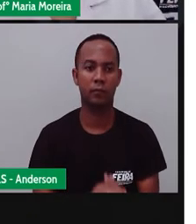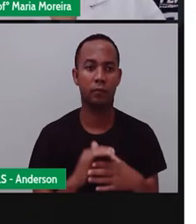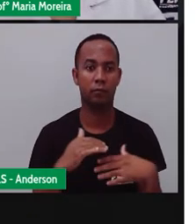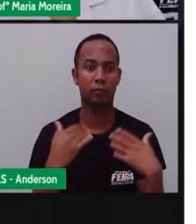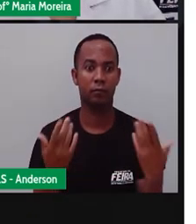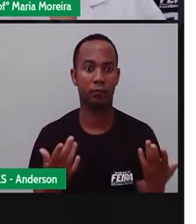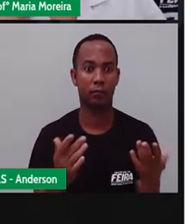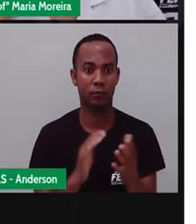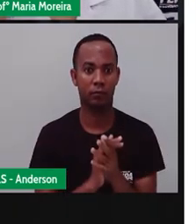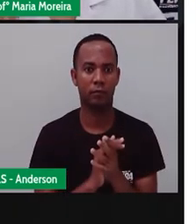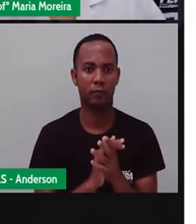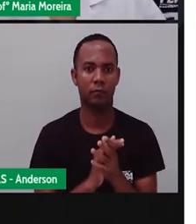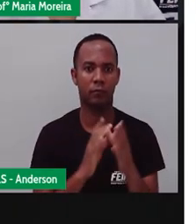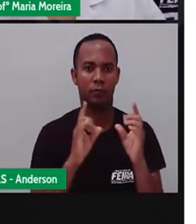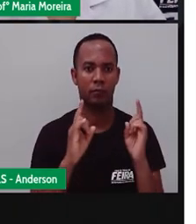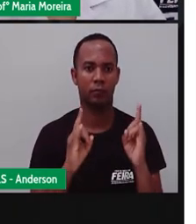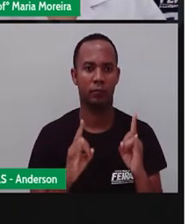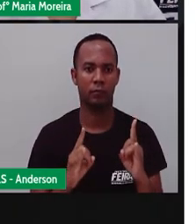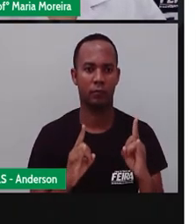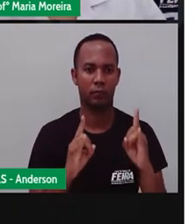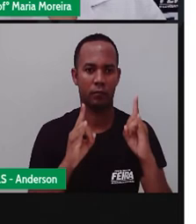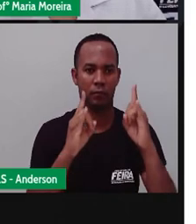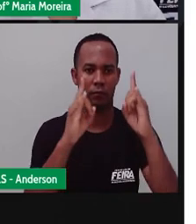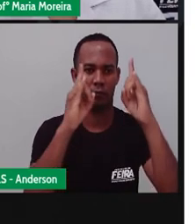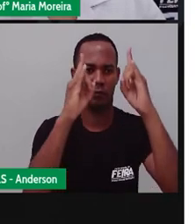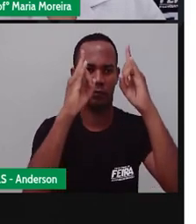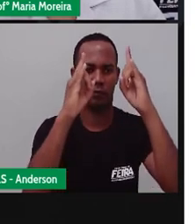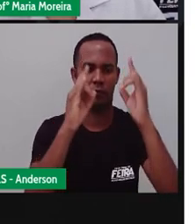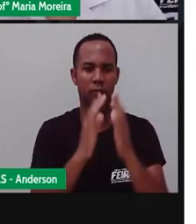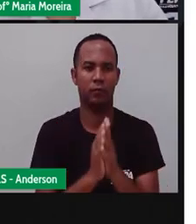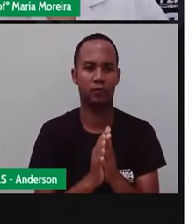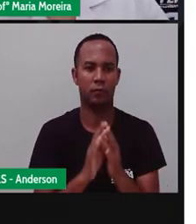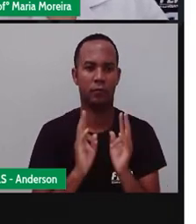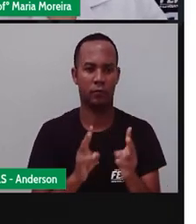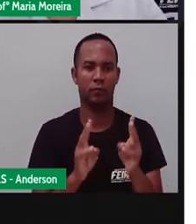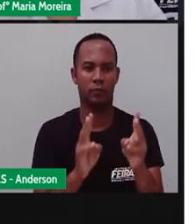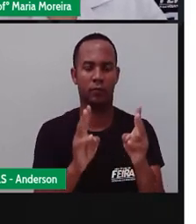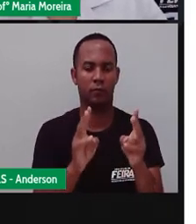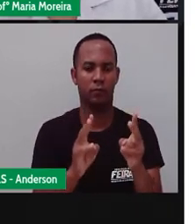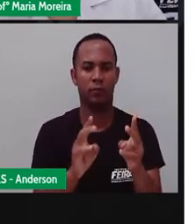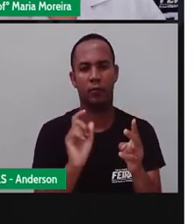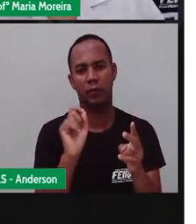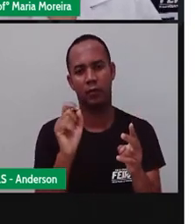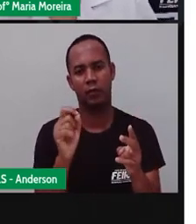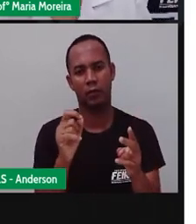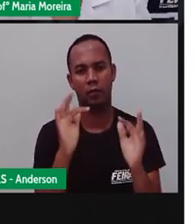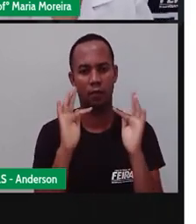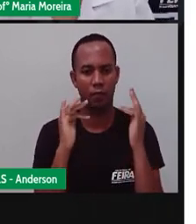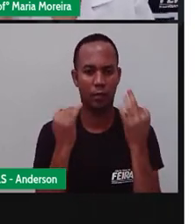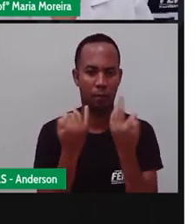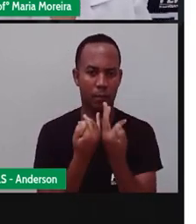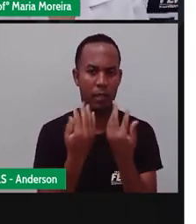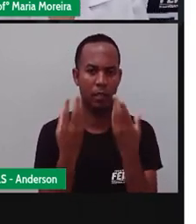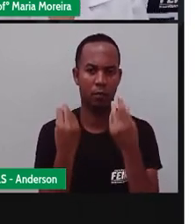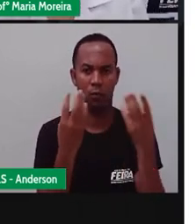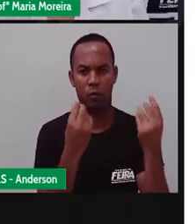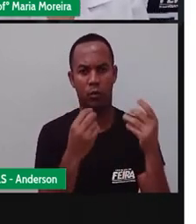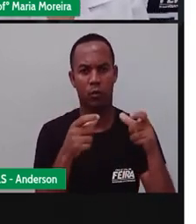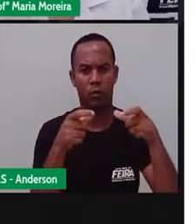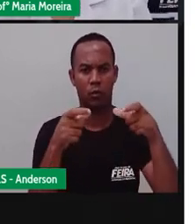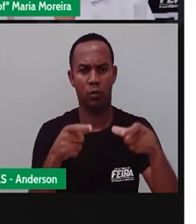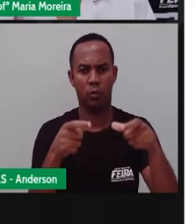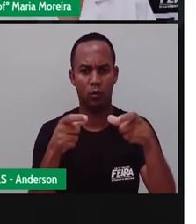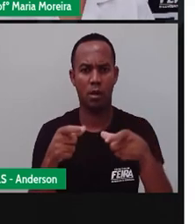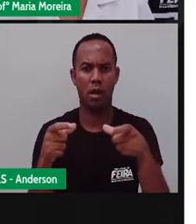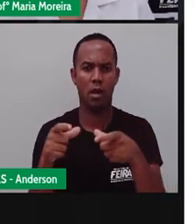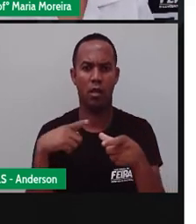os edifícios, né? Que são moradias, né? Onde cada família habita, um dado espaço, um dado andar. A conhece muito os edifícios